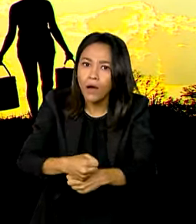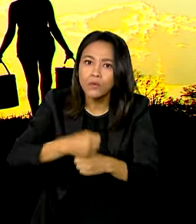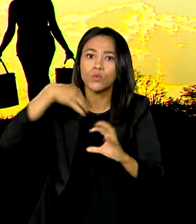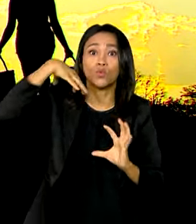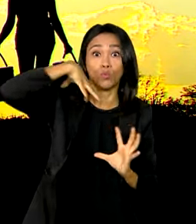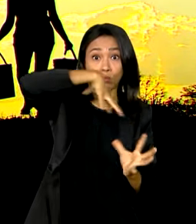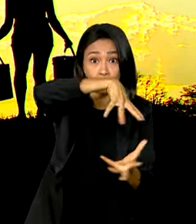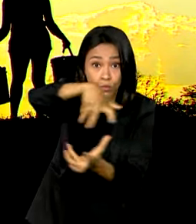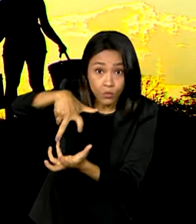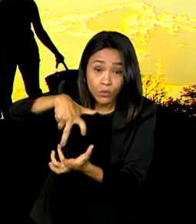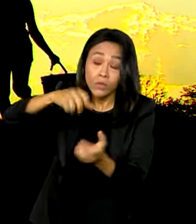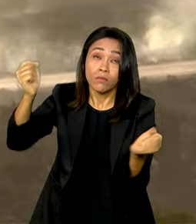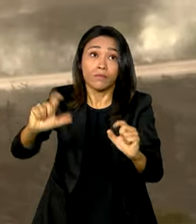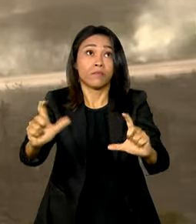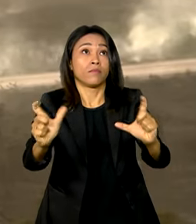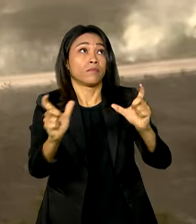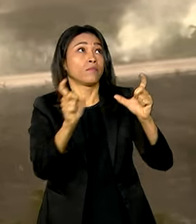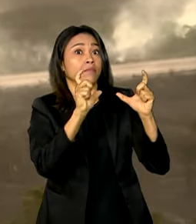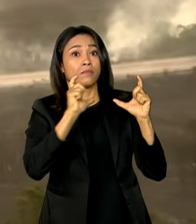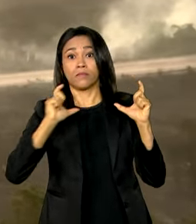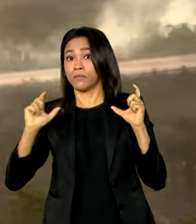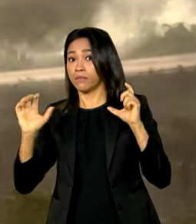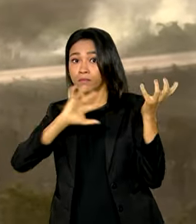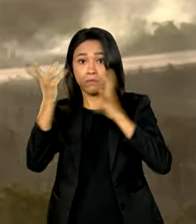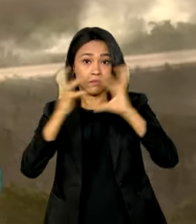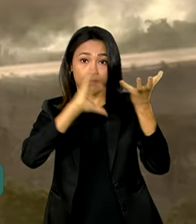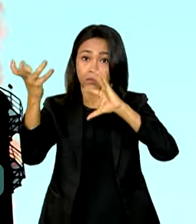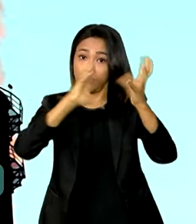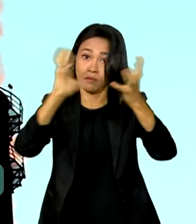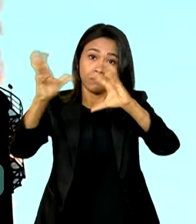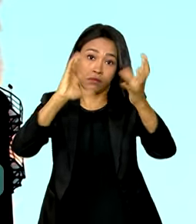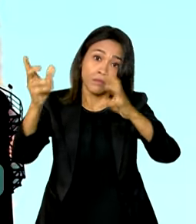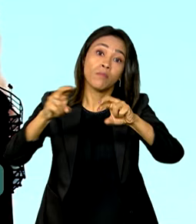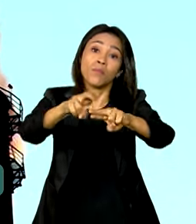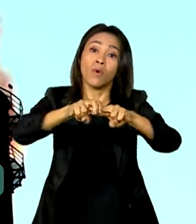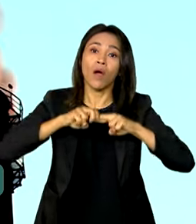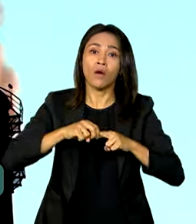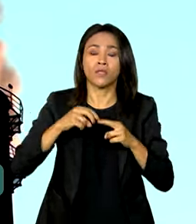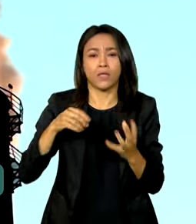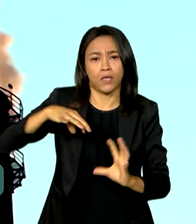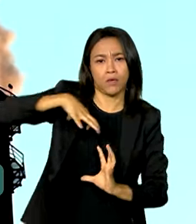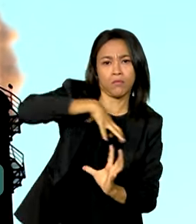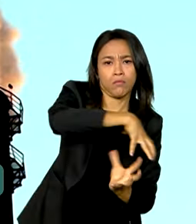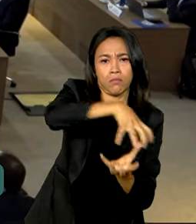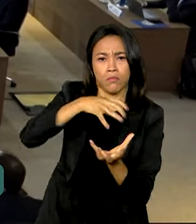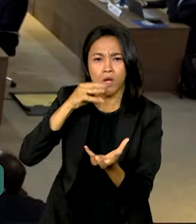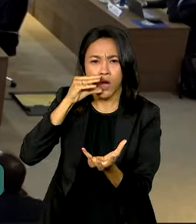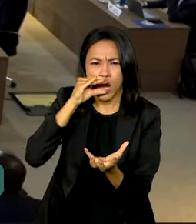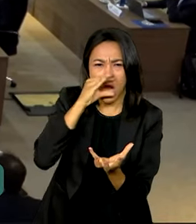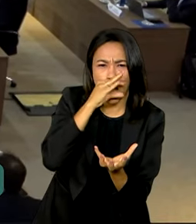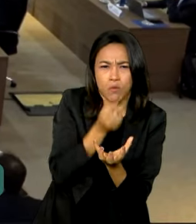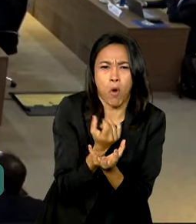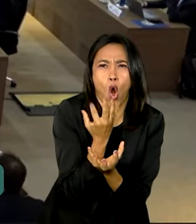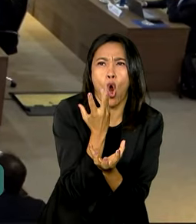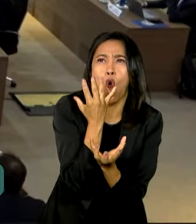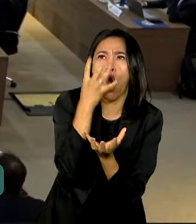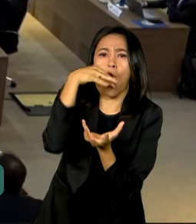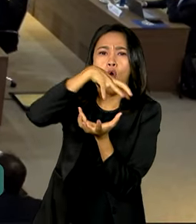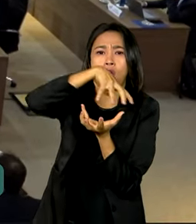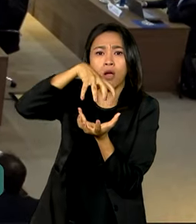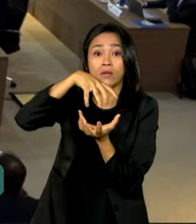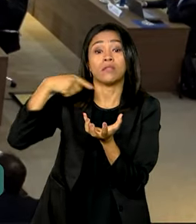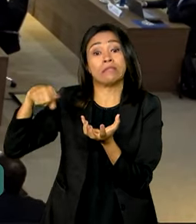experimentado os extremos climáticos, efeitos do aquecimento global. E as discussões sobre como